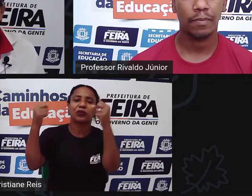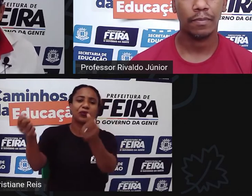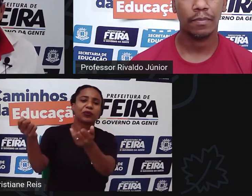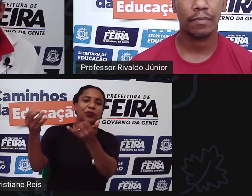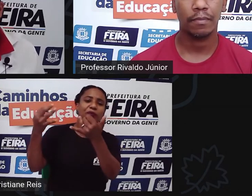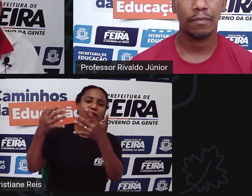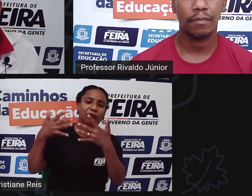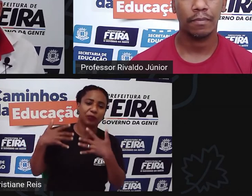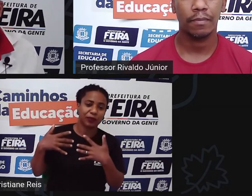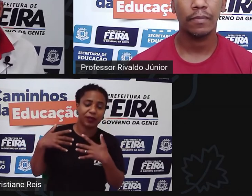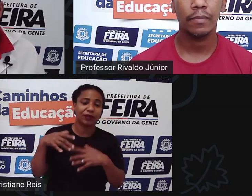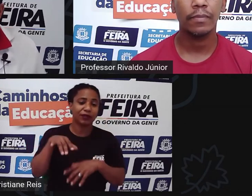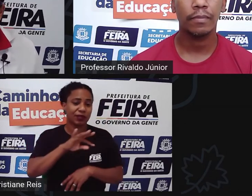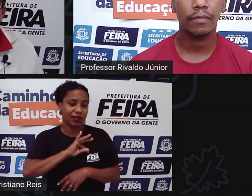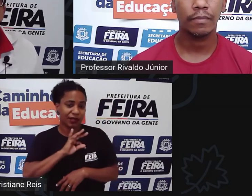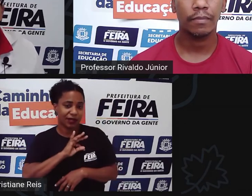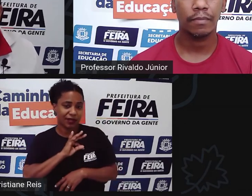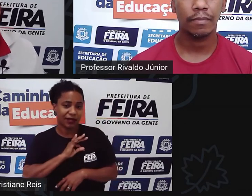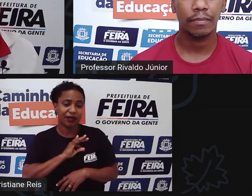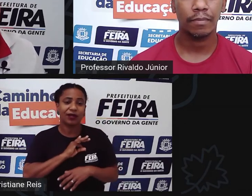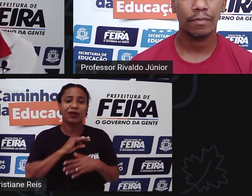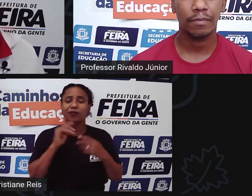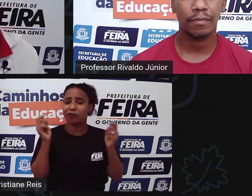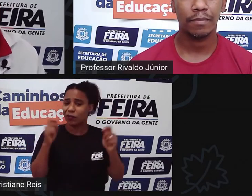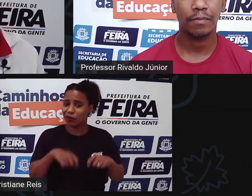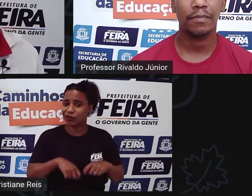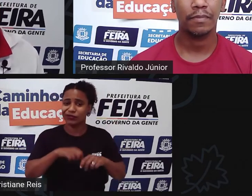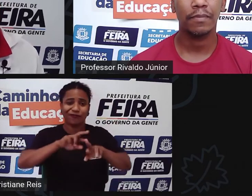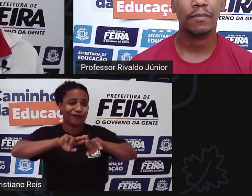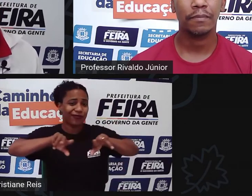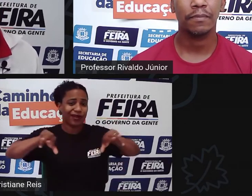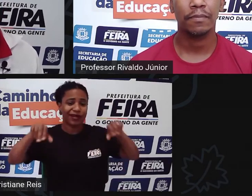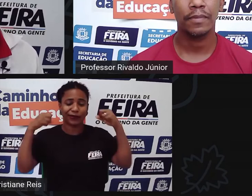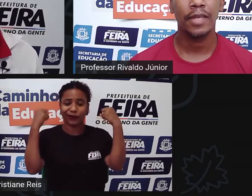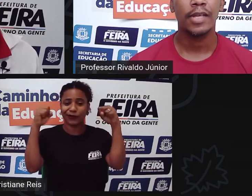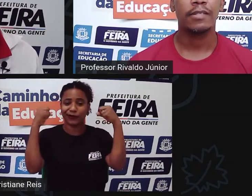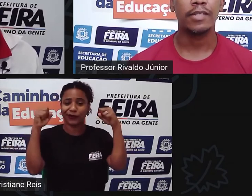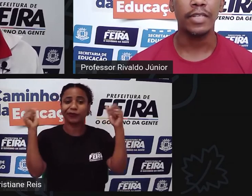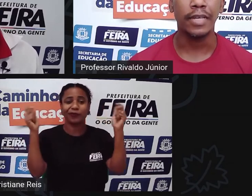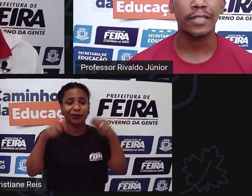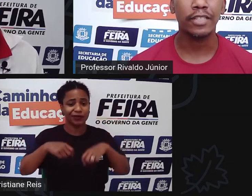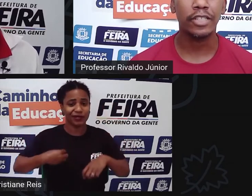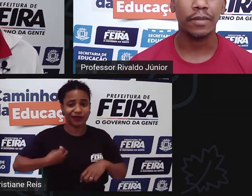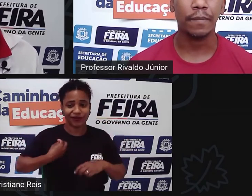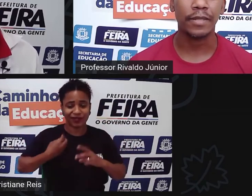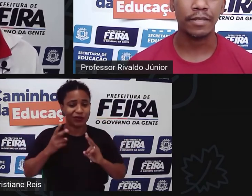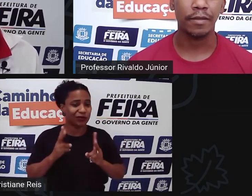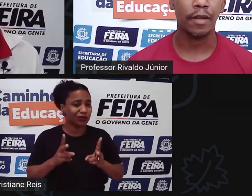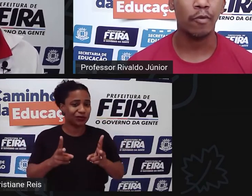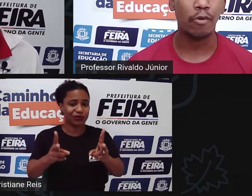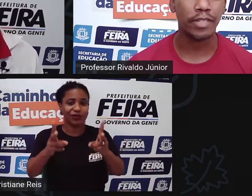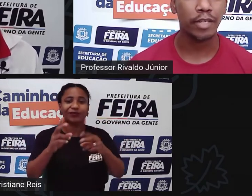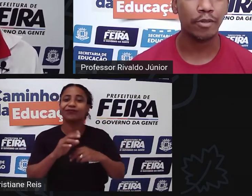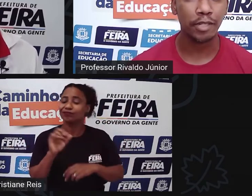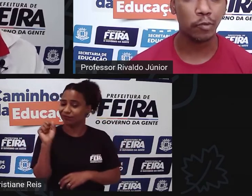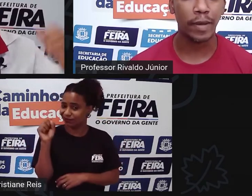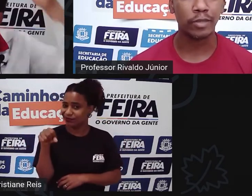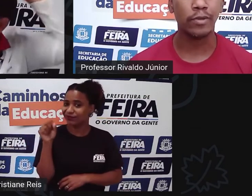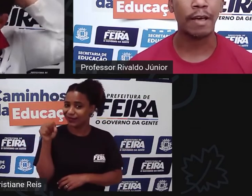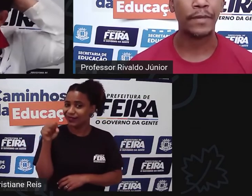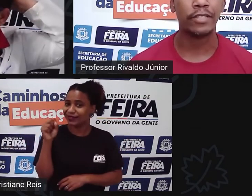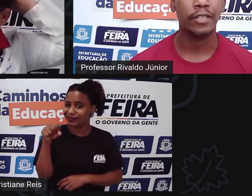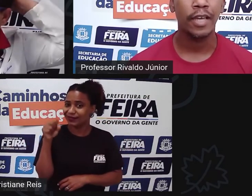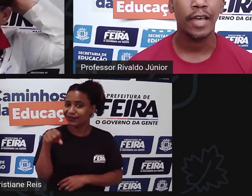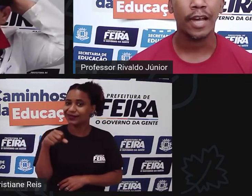exercícios técnicas e pode levar isso para resto da vida né então é uma coisa que eu sinto